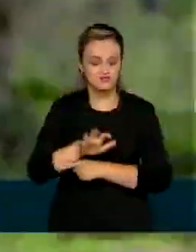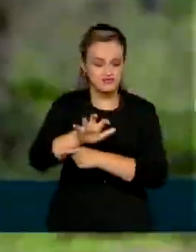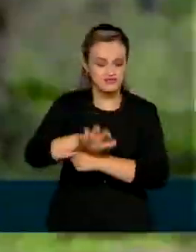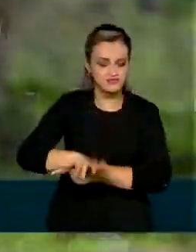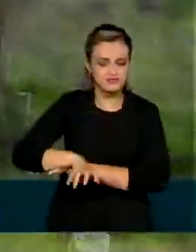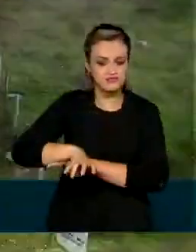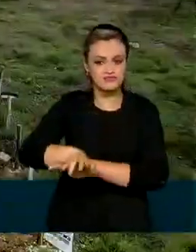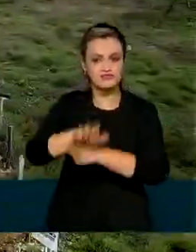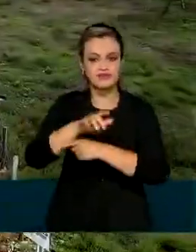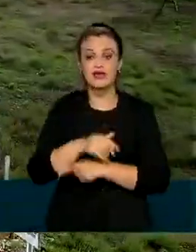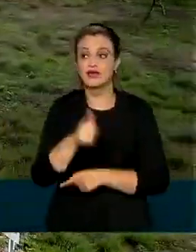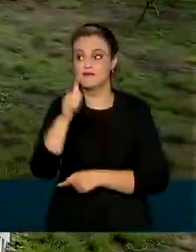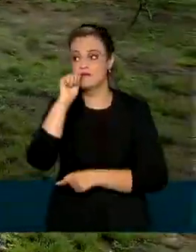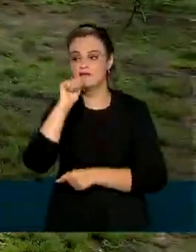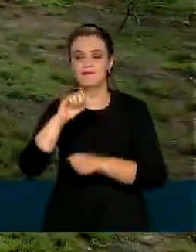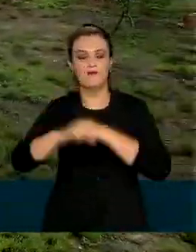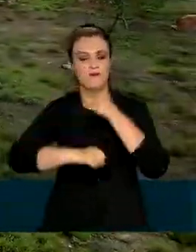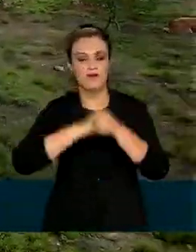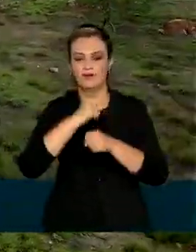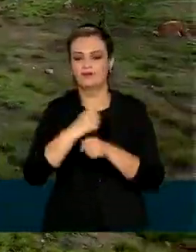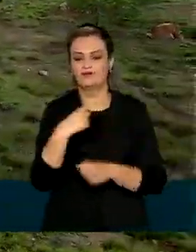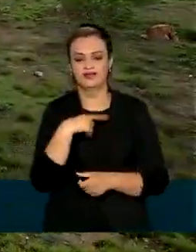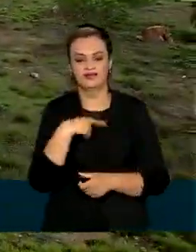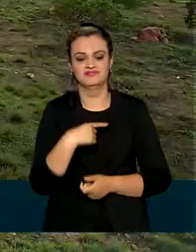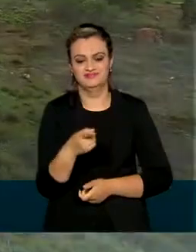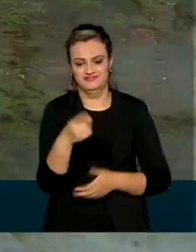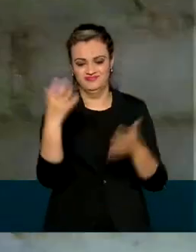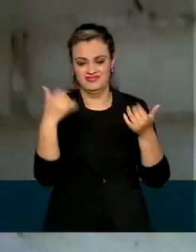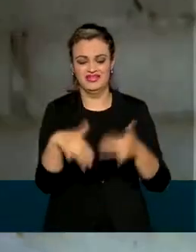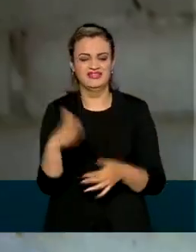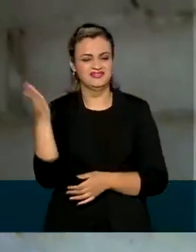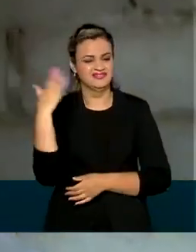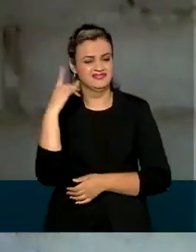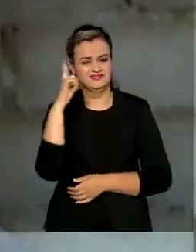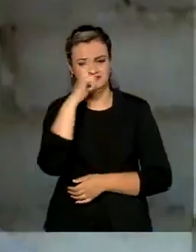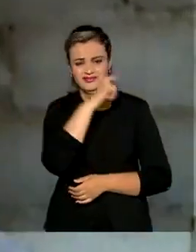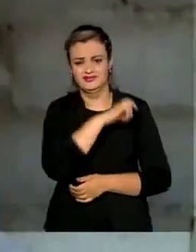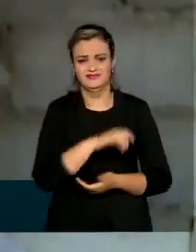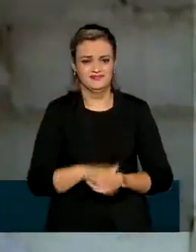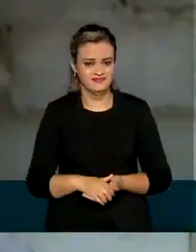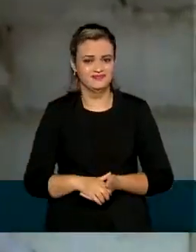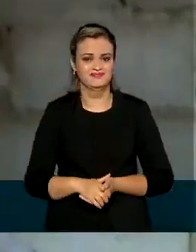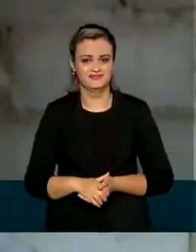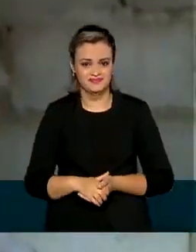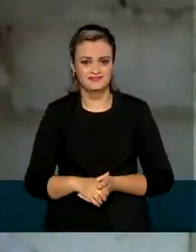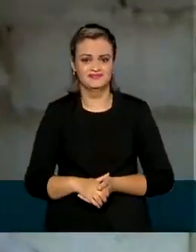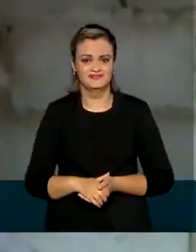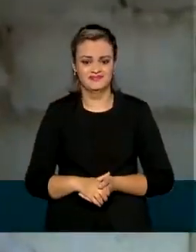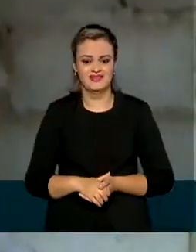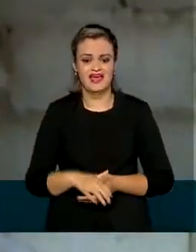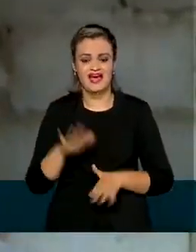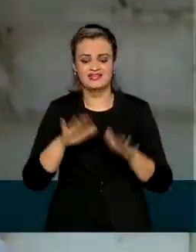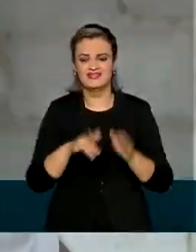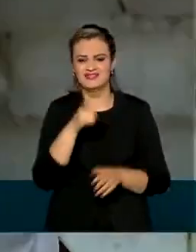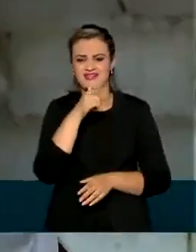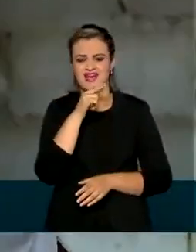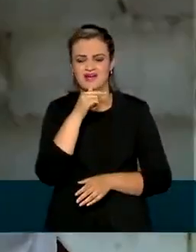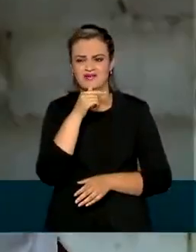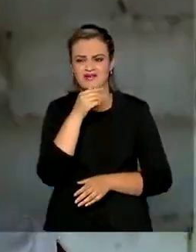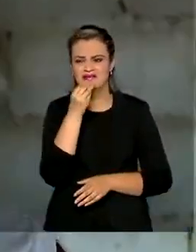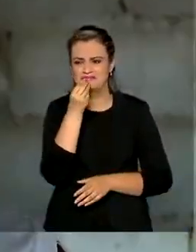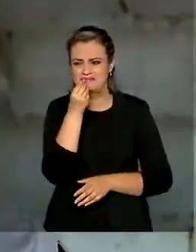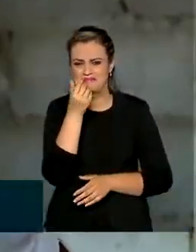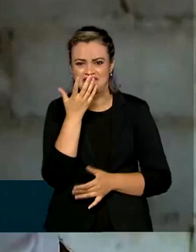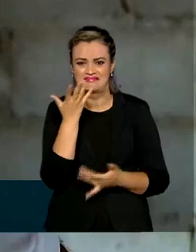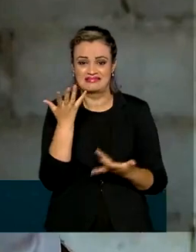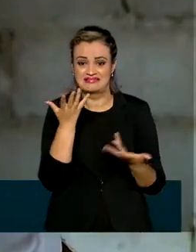produzir e para beber o ano todo. Era difícil, difícil demais. E a gente bebia até água sagada. Não tinha